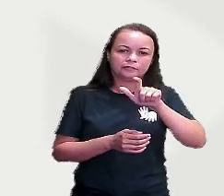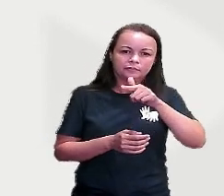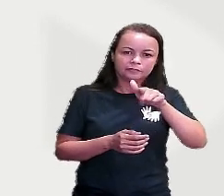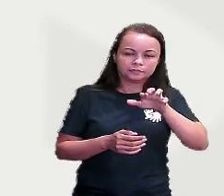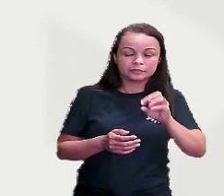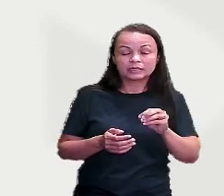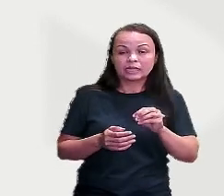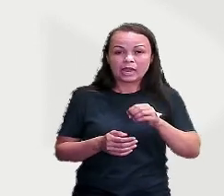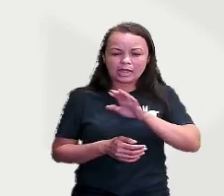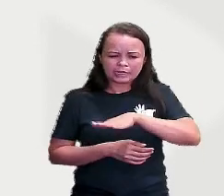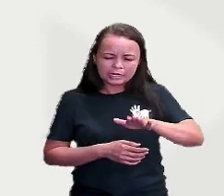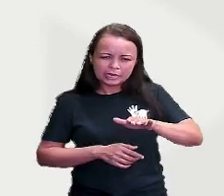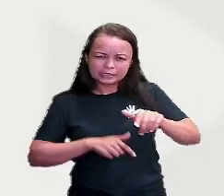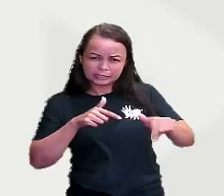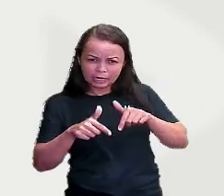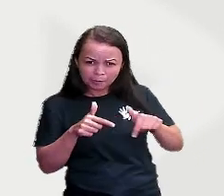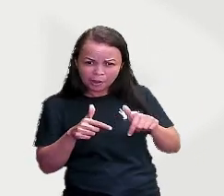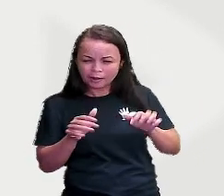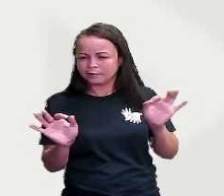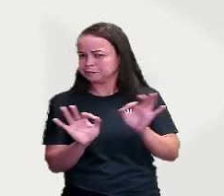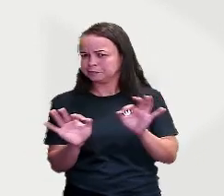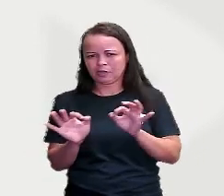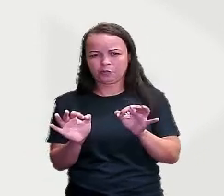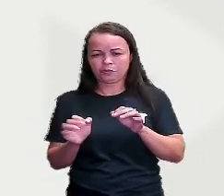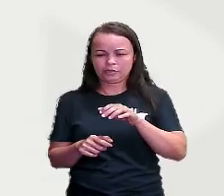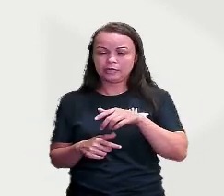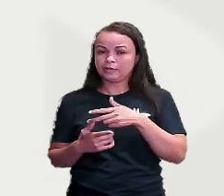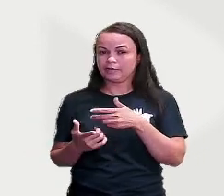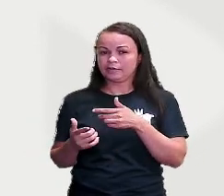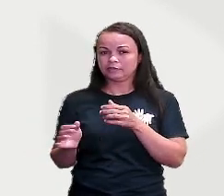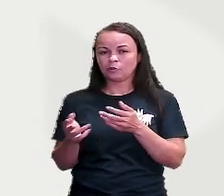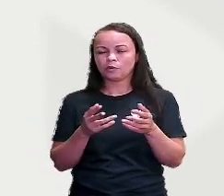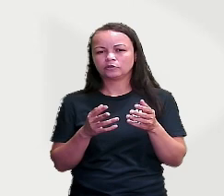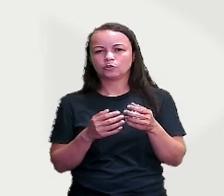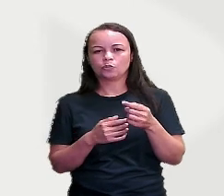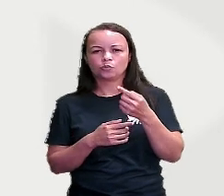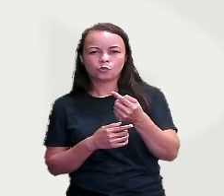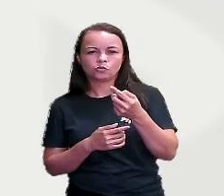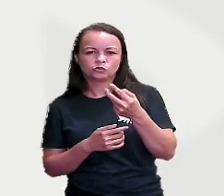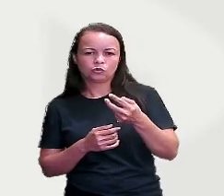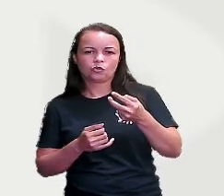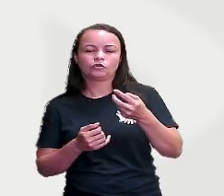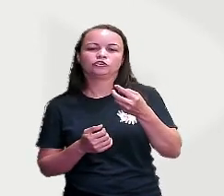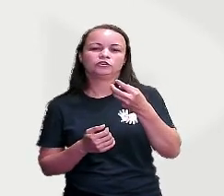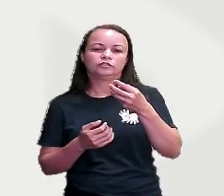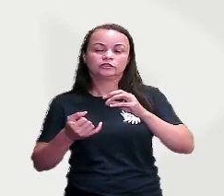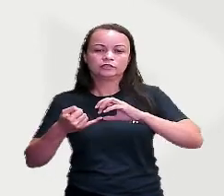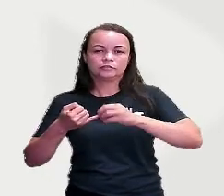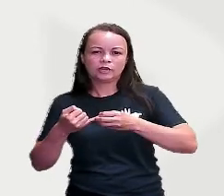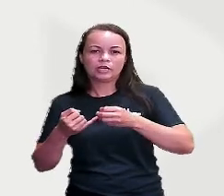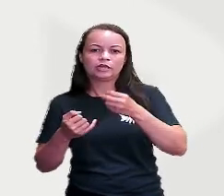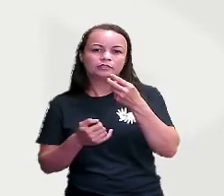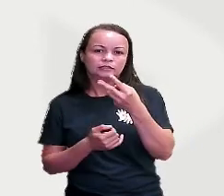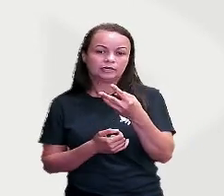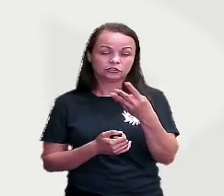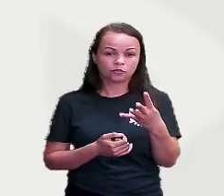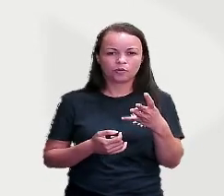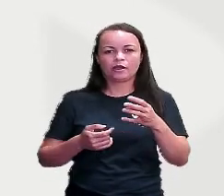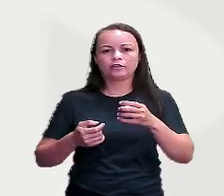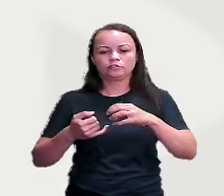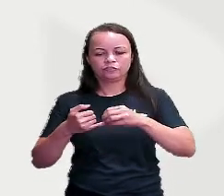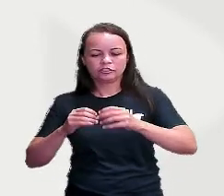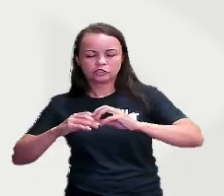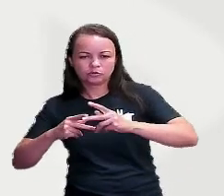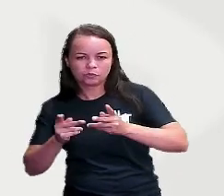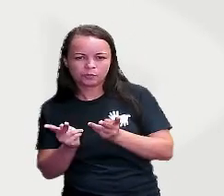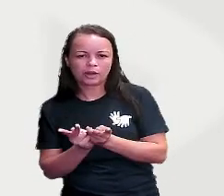trabalha, criança dá trabalho. Criança não trabalha. Um, dois, feijão com arroz. Três, quatro, feijão no prato. Cinco,